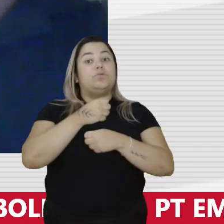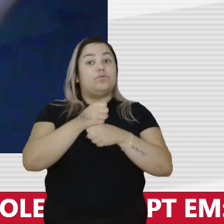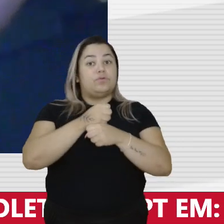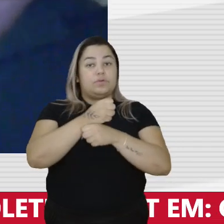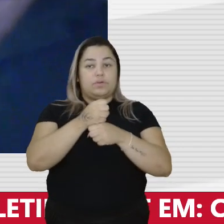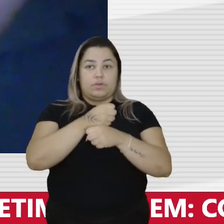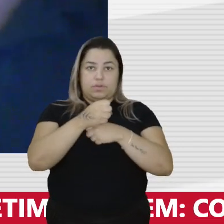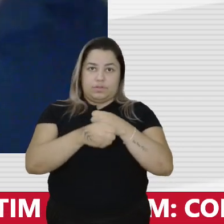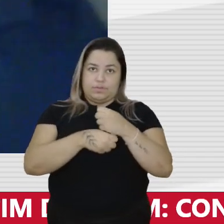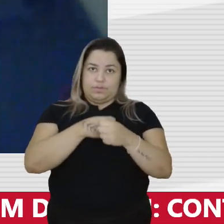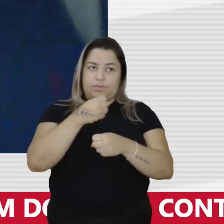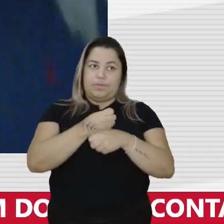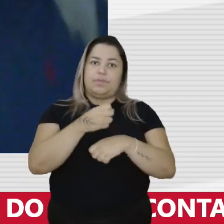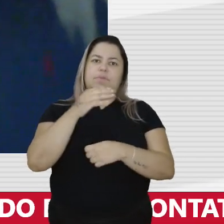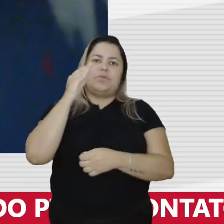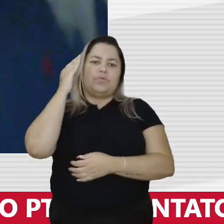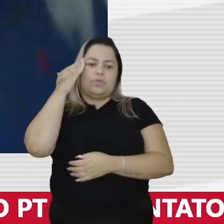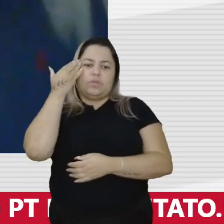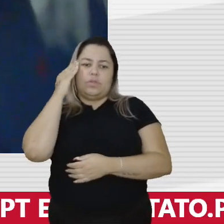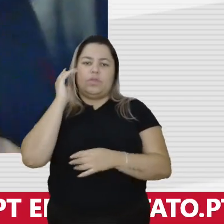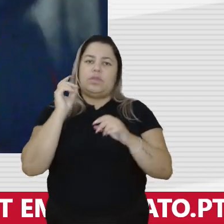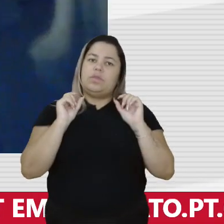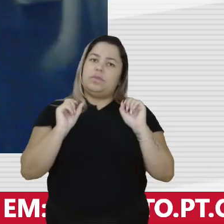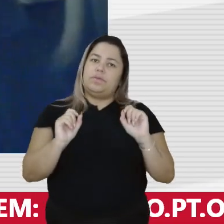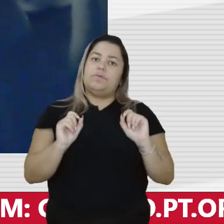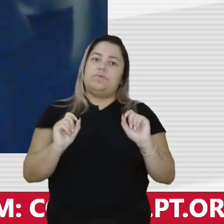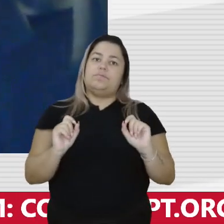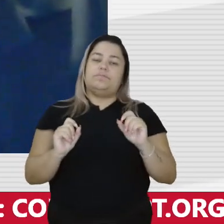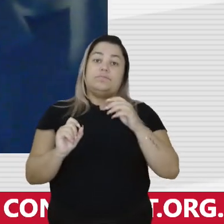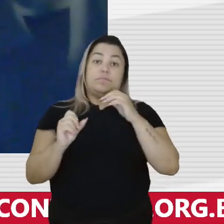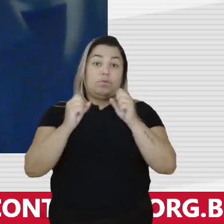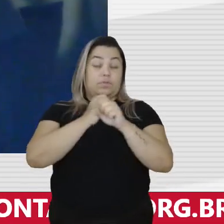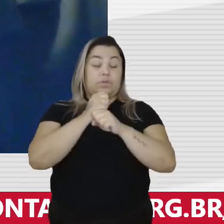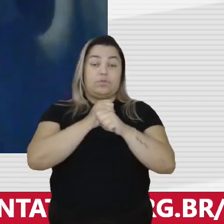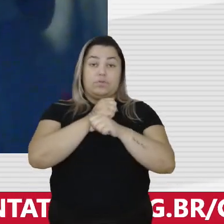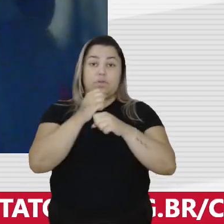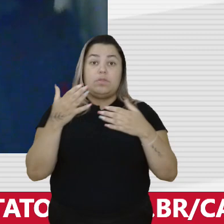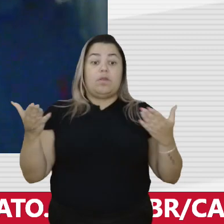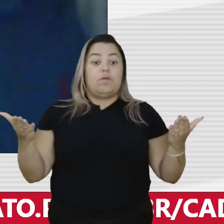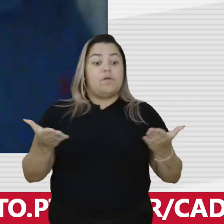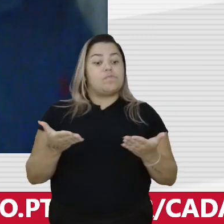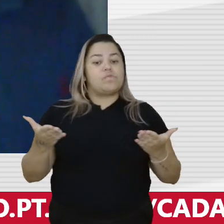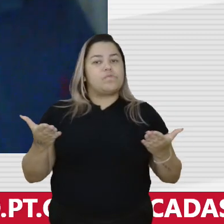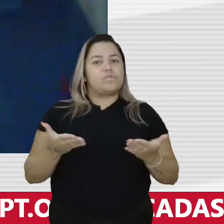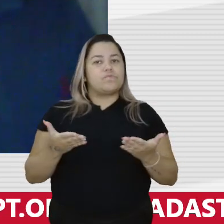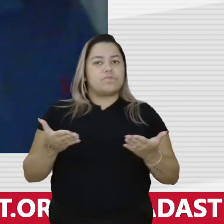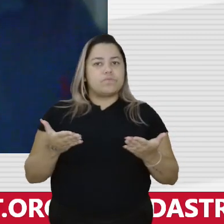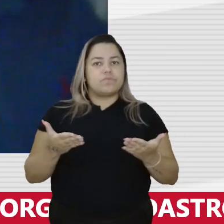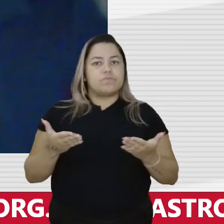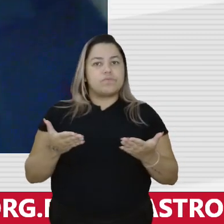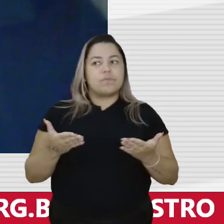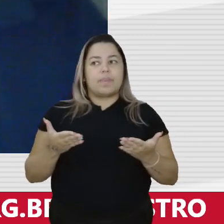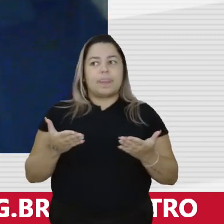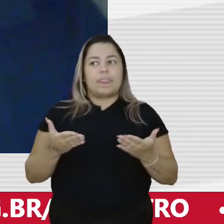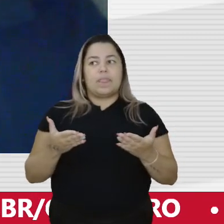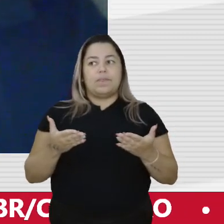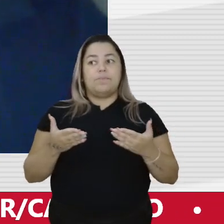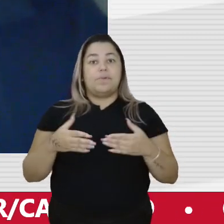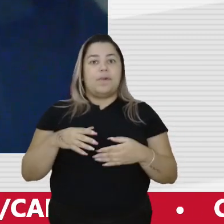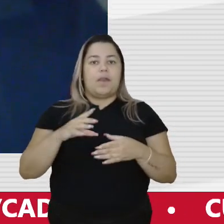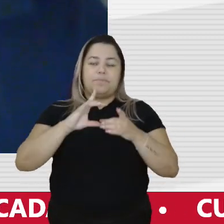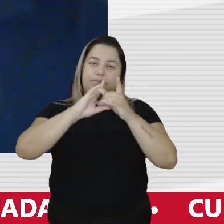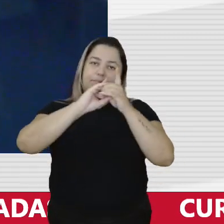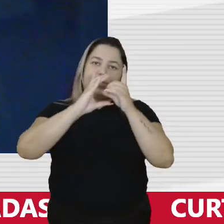Em razão de se compreender que como neste ano está em jogo exatamente a democracia,